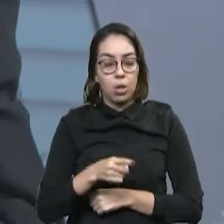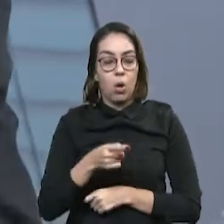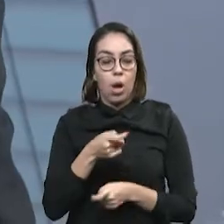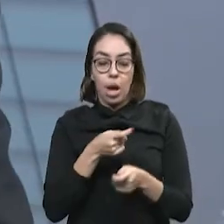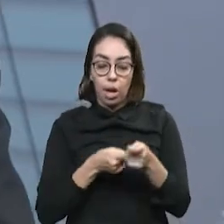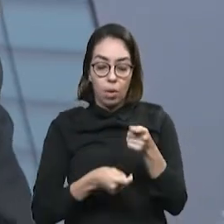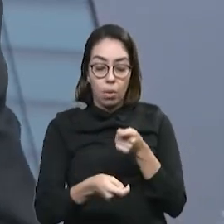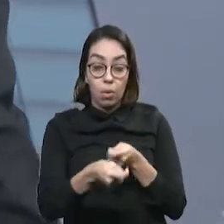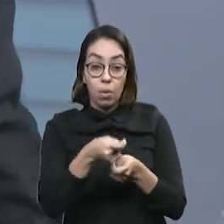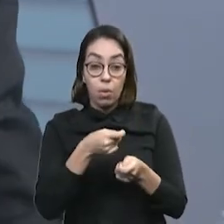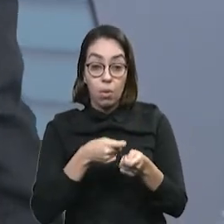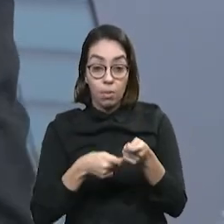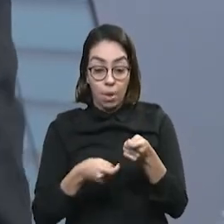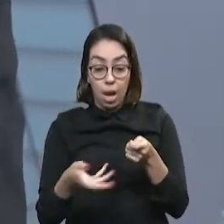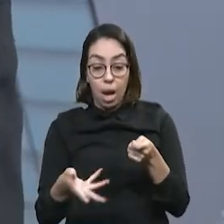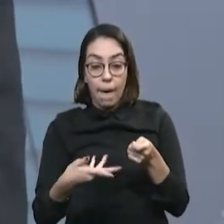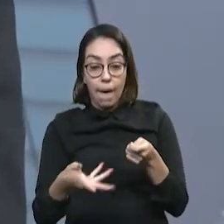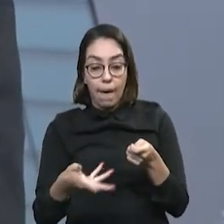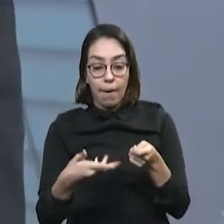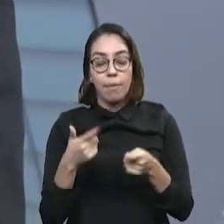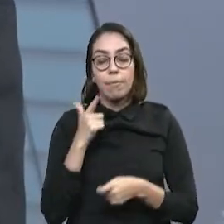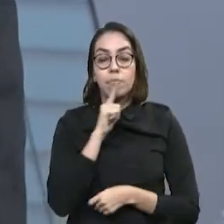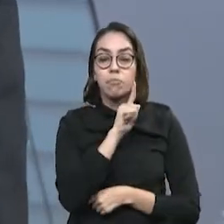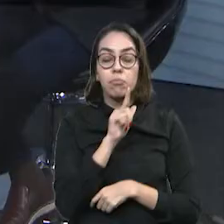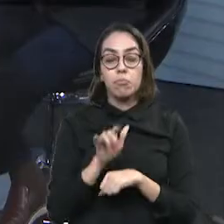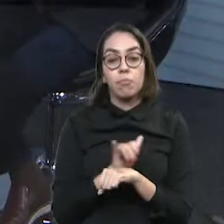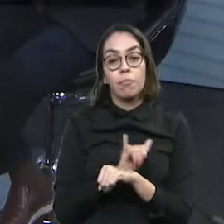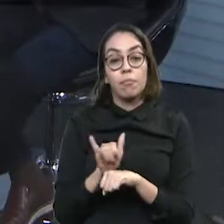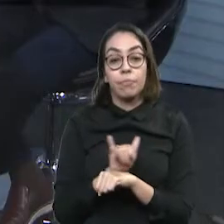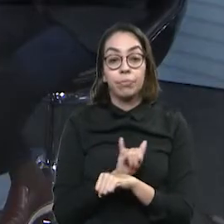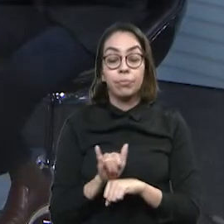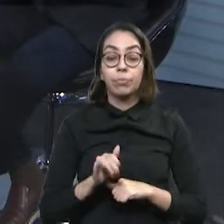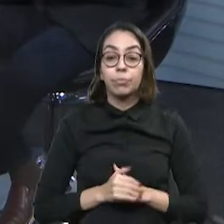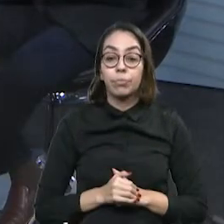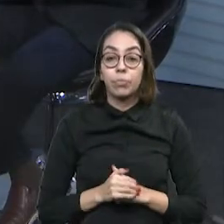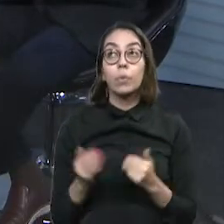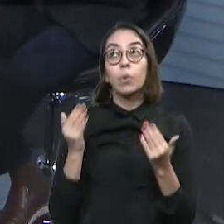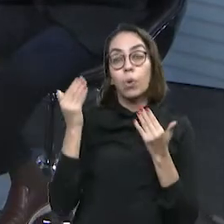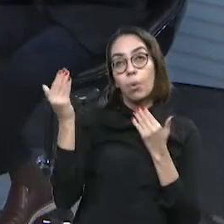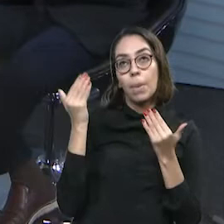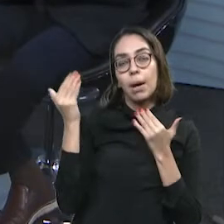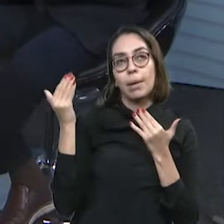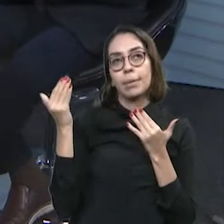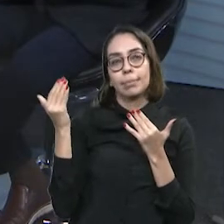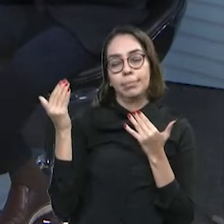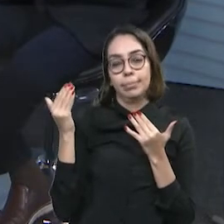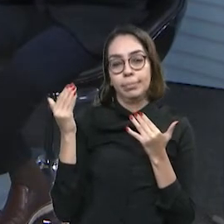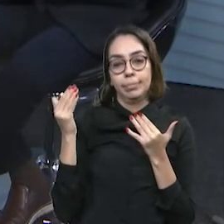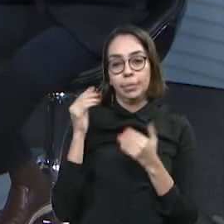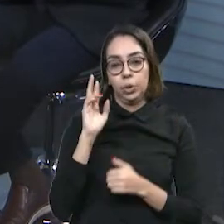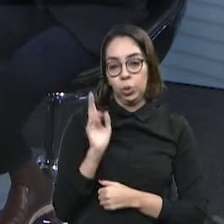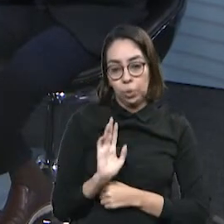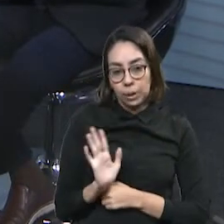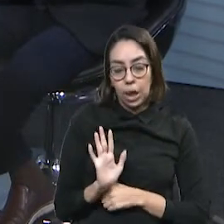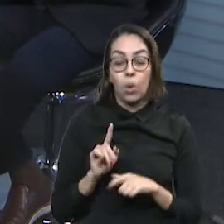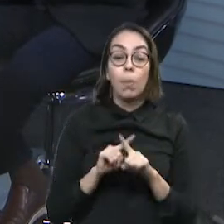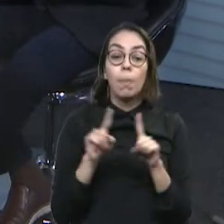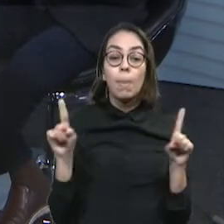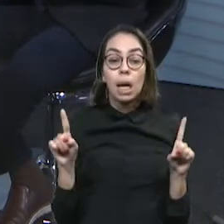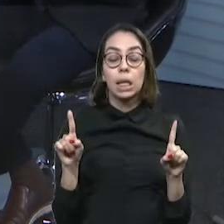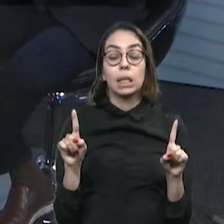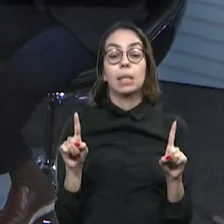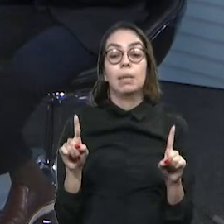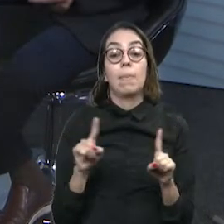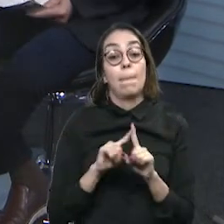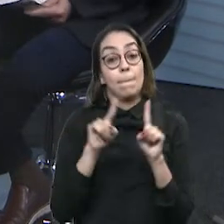mesmo no momento de dificuldade. Renato, acesso ao crédito... aqui querendo comparar a economia americana com economia brasileira e a economia brasileira em outro nível. Mas